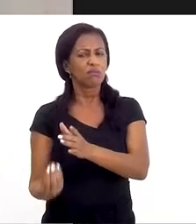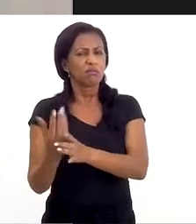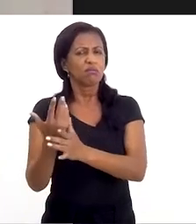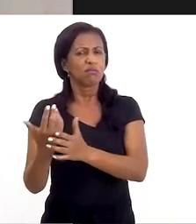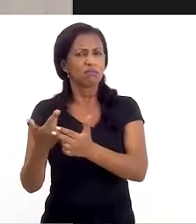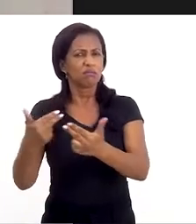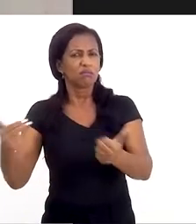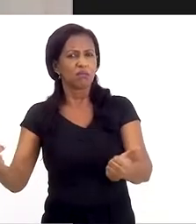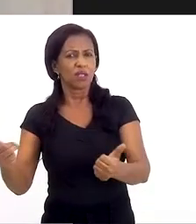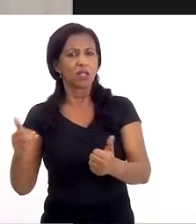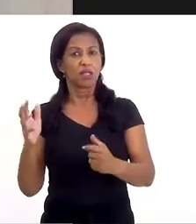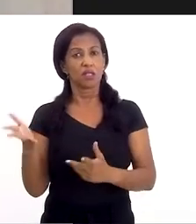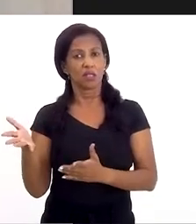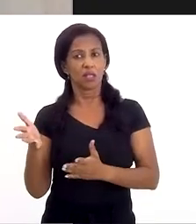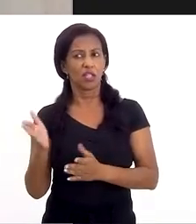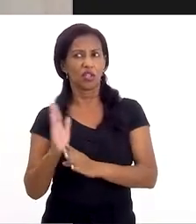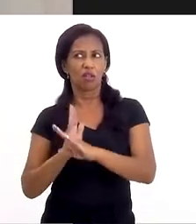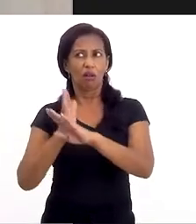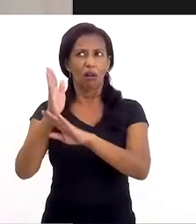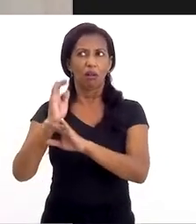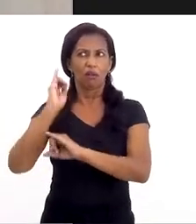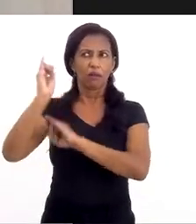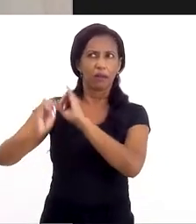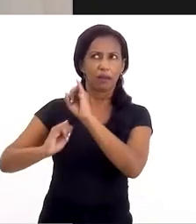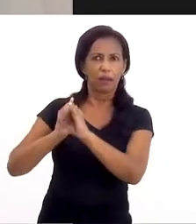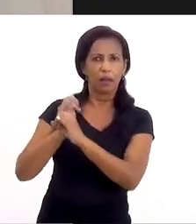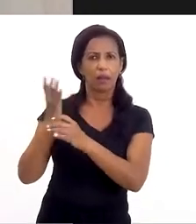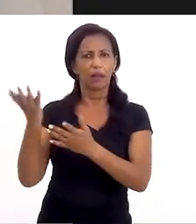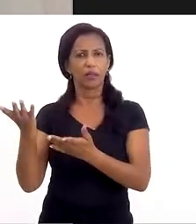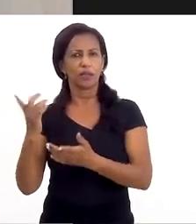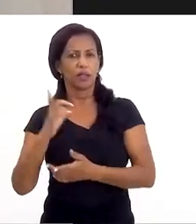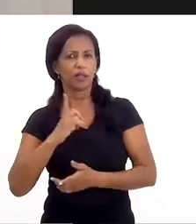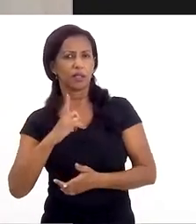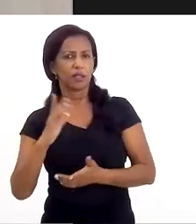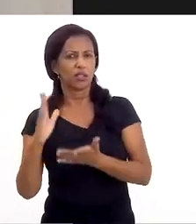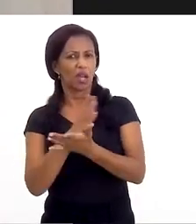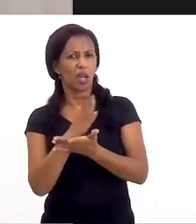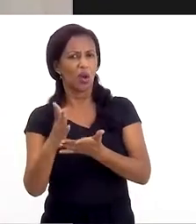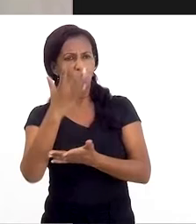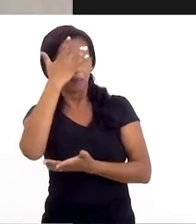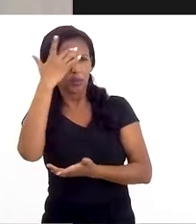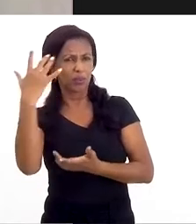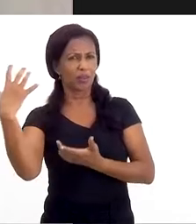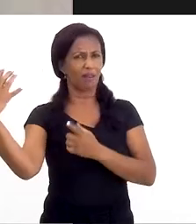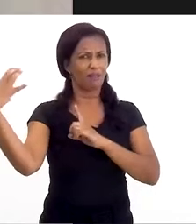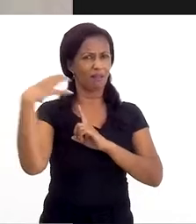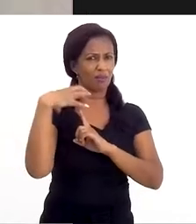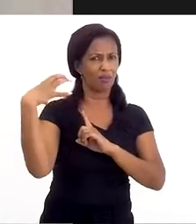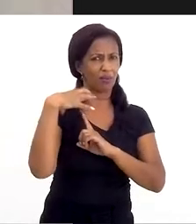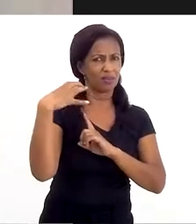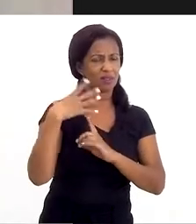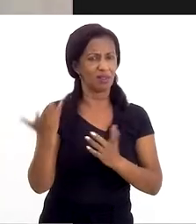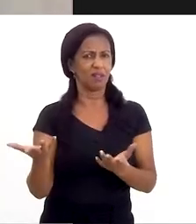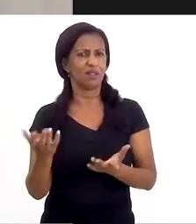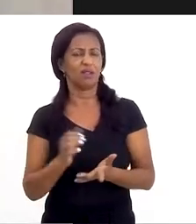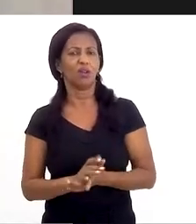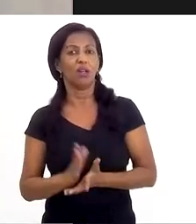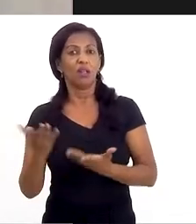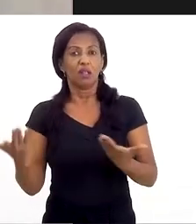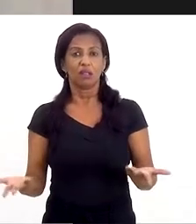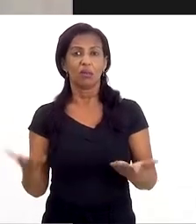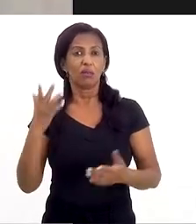vindo esses elementos, seja do acesso à pornografia, seja porque ela, alguém está fazendo isso com ela, né, eu acho que até